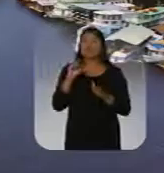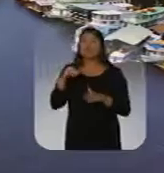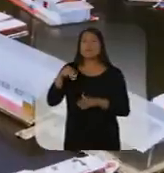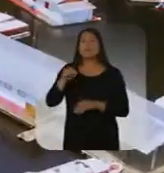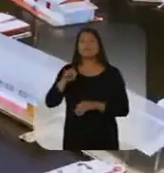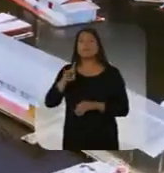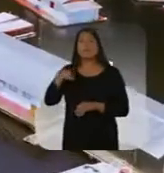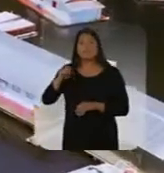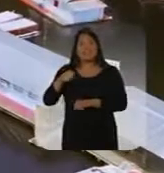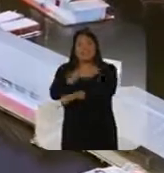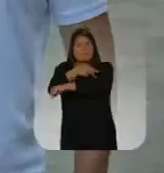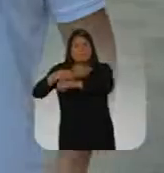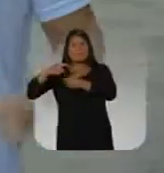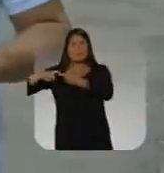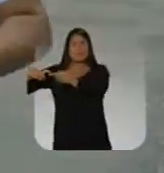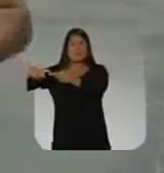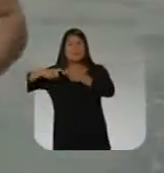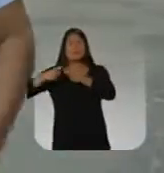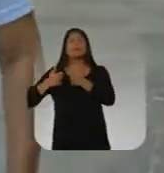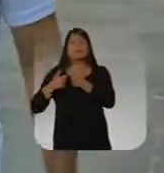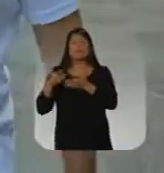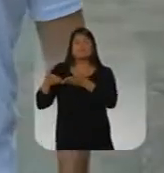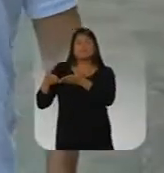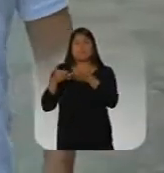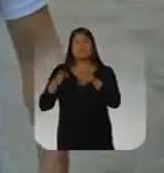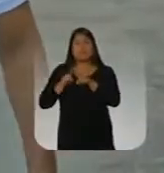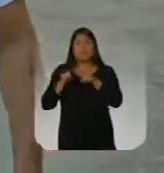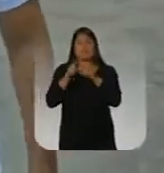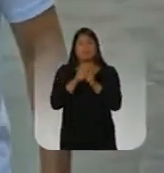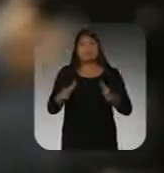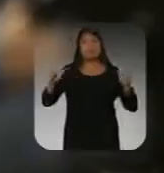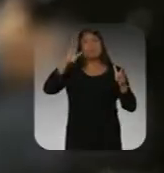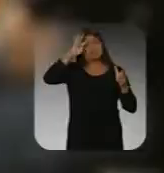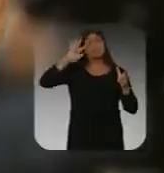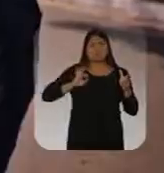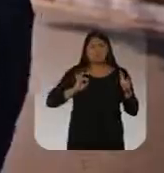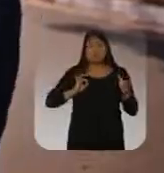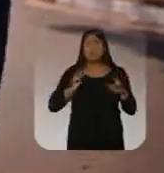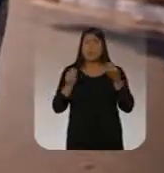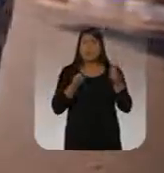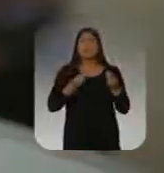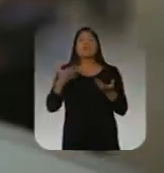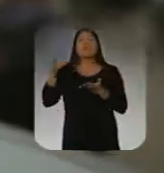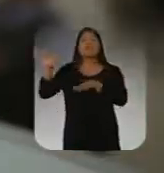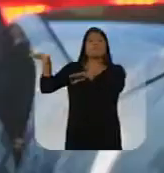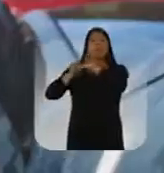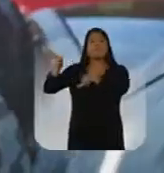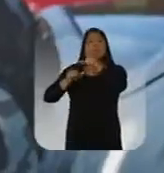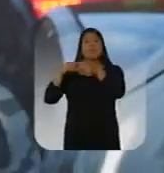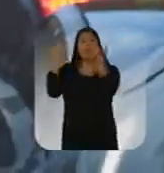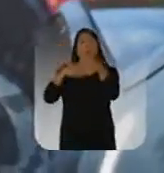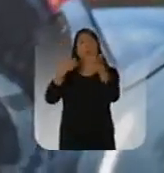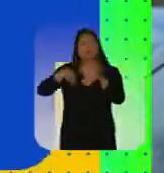da nova Marina do Davi. Para aumentar o nosso efetivo de policiais nas ruas, convocaremos os aprovados do concurso de